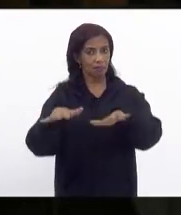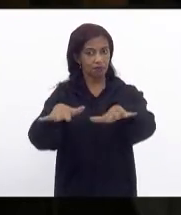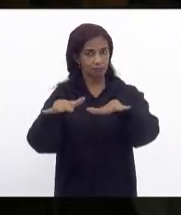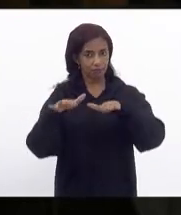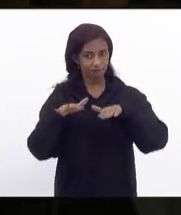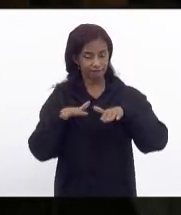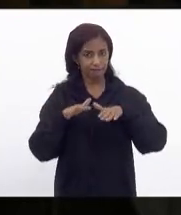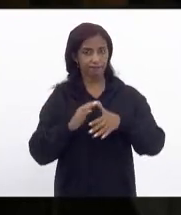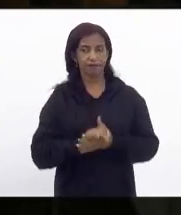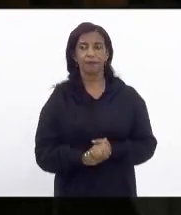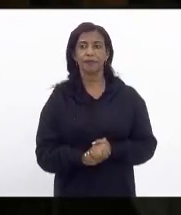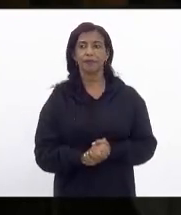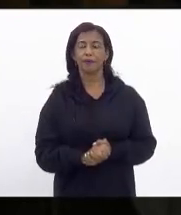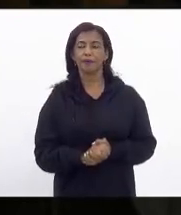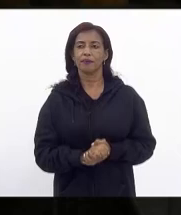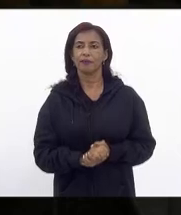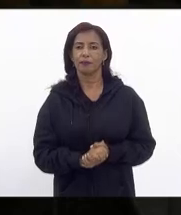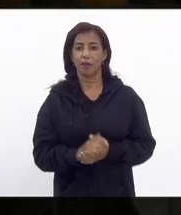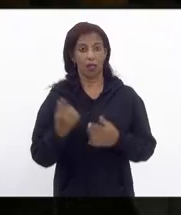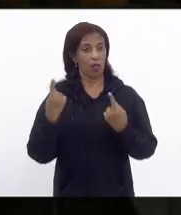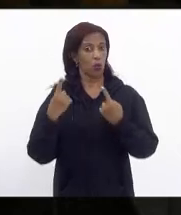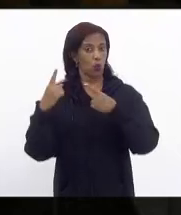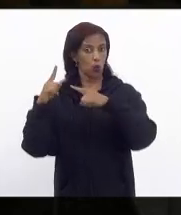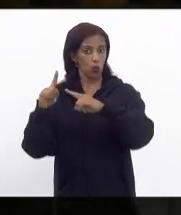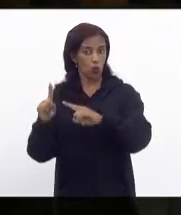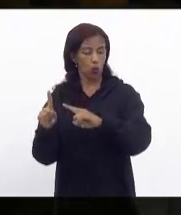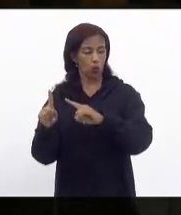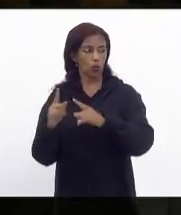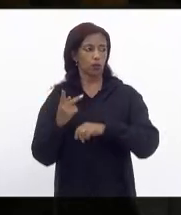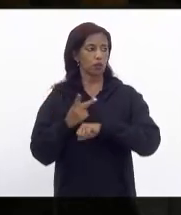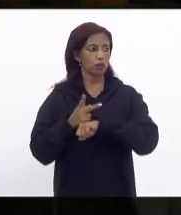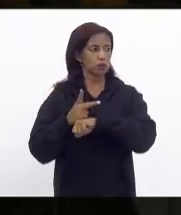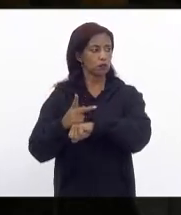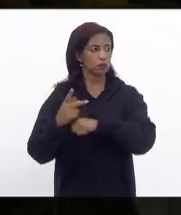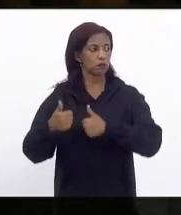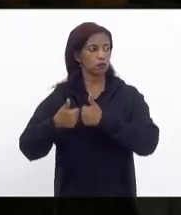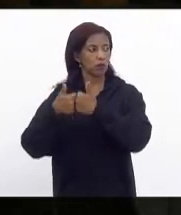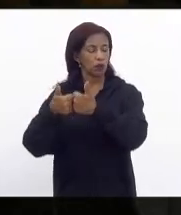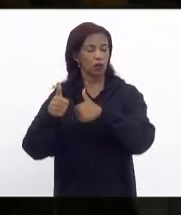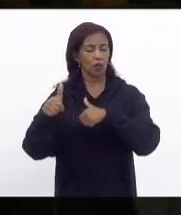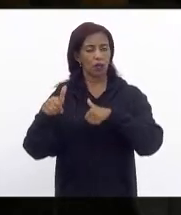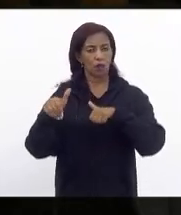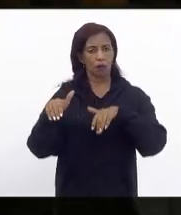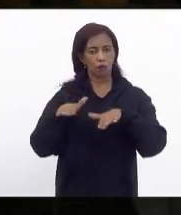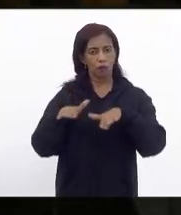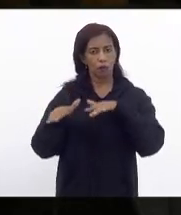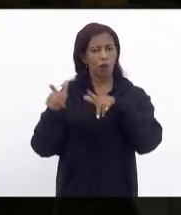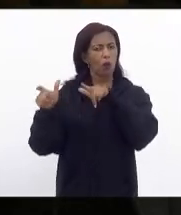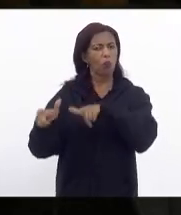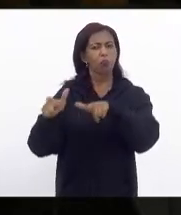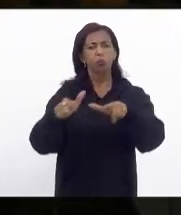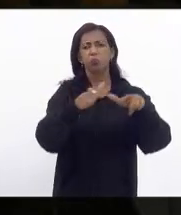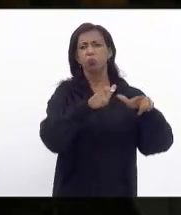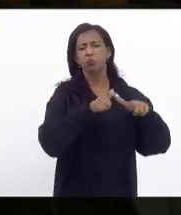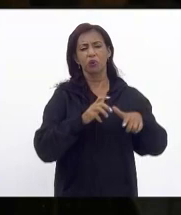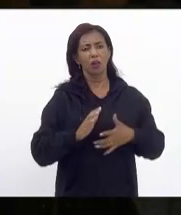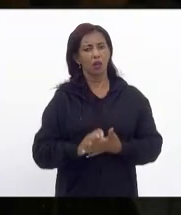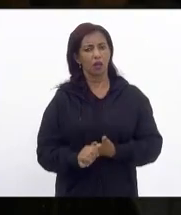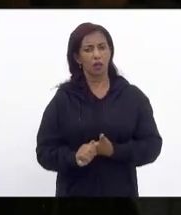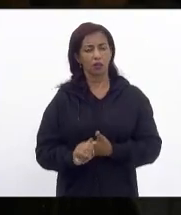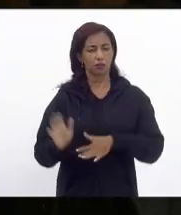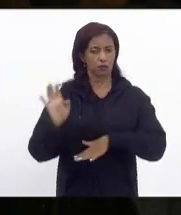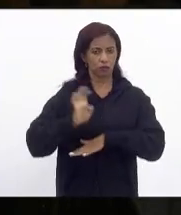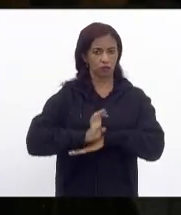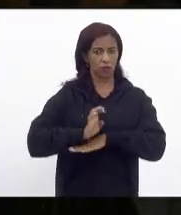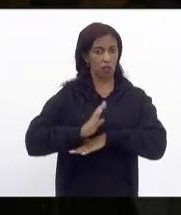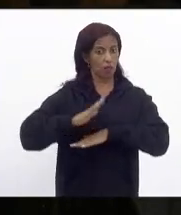é contra que se busque aprimorar a mobilidade onde quer que seja no